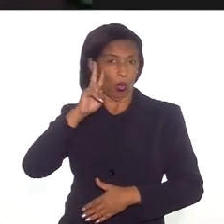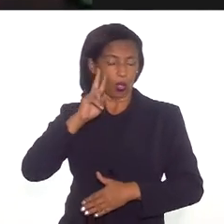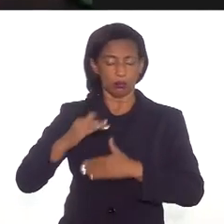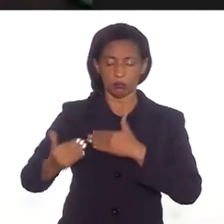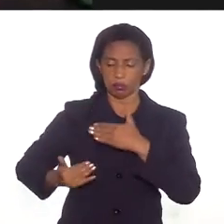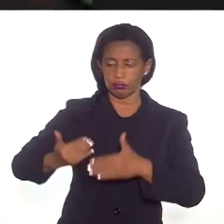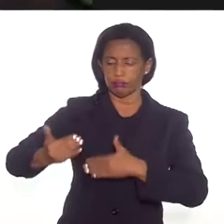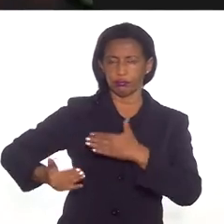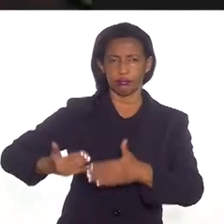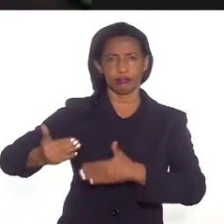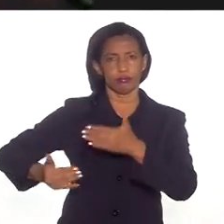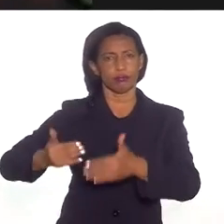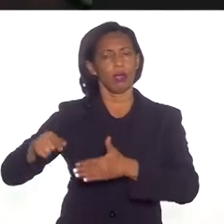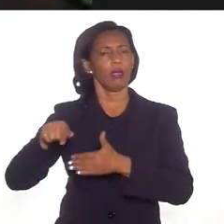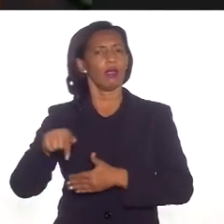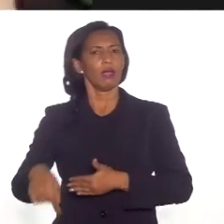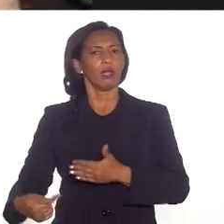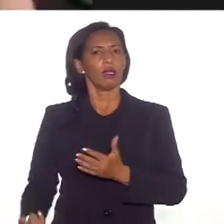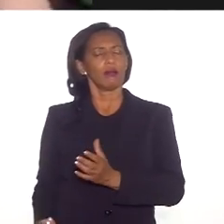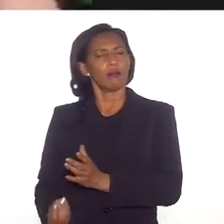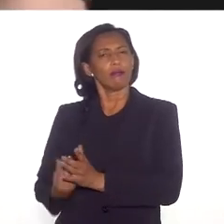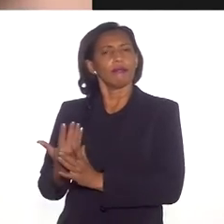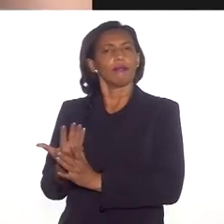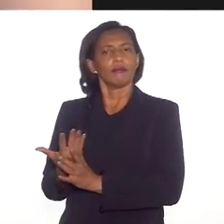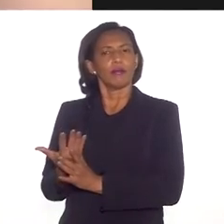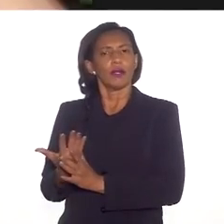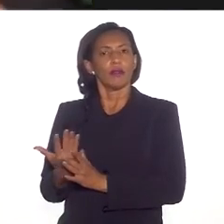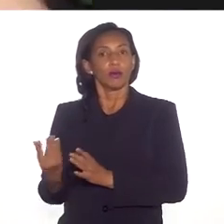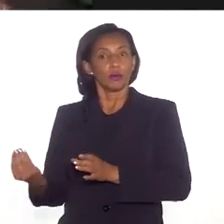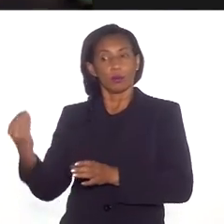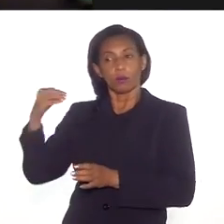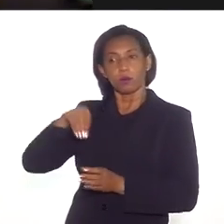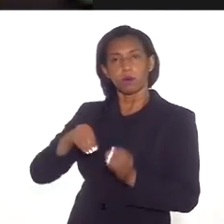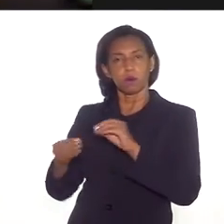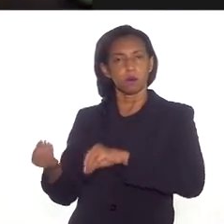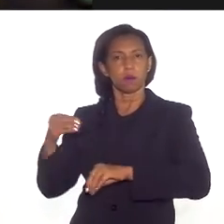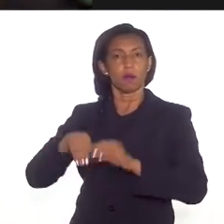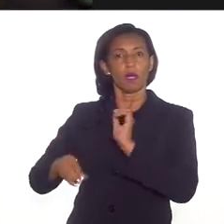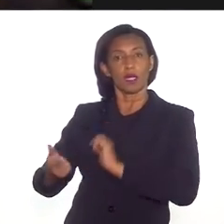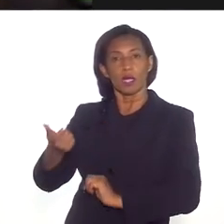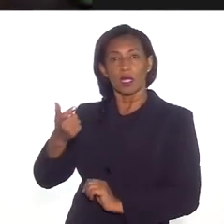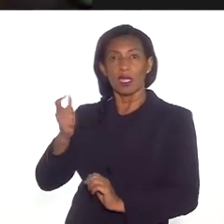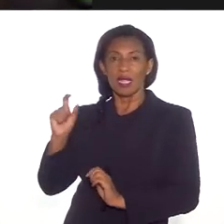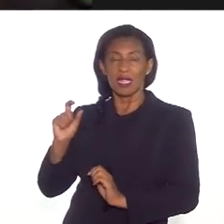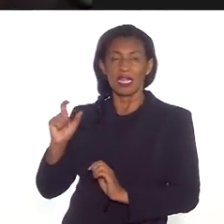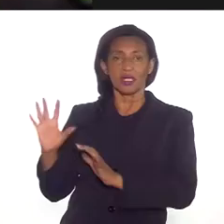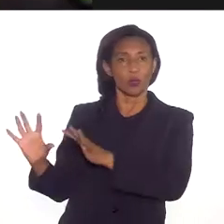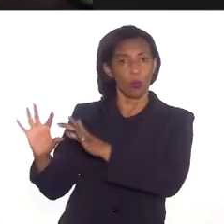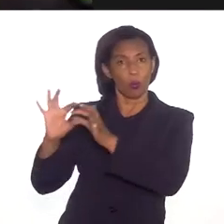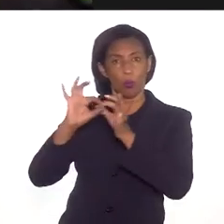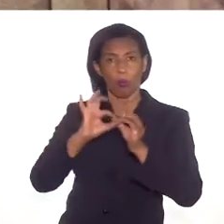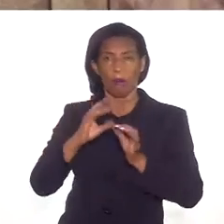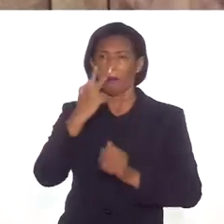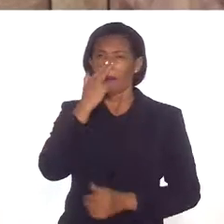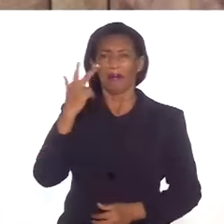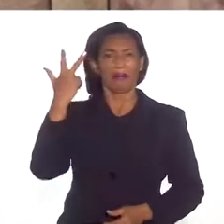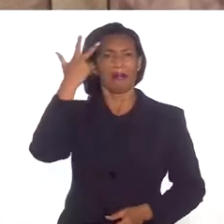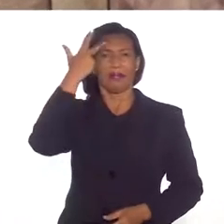história, elas vão sendo, elas vão introjetando esse conceito de uma maneira muito natural,